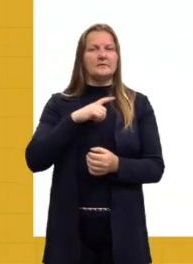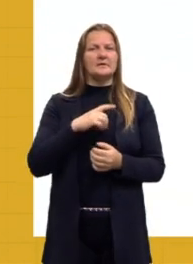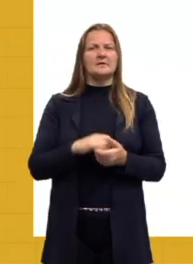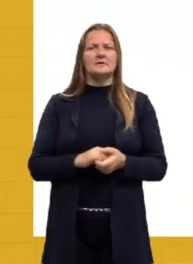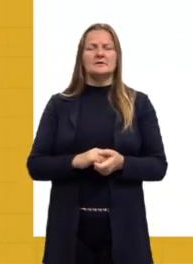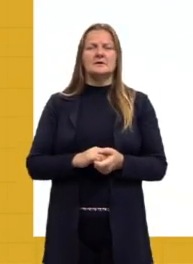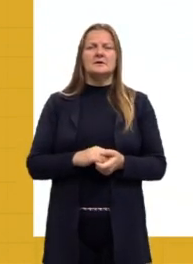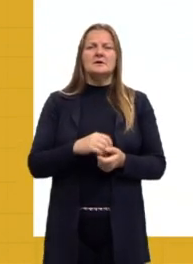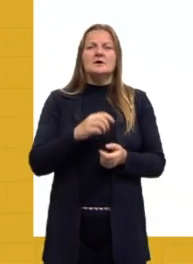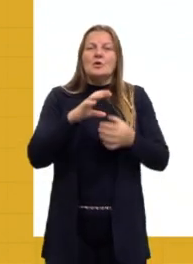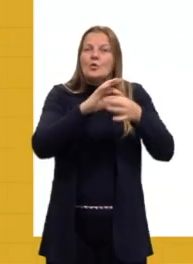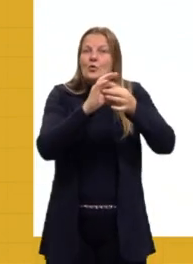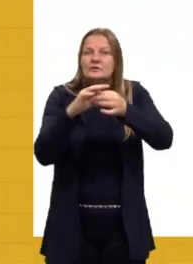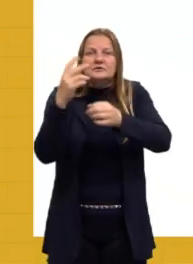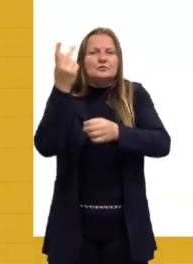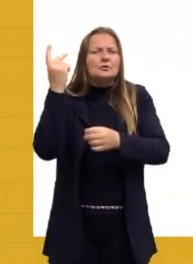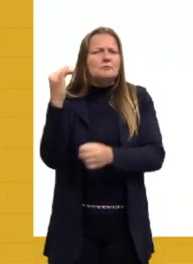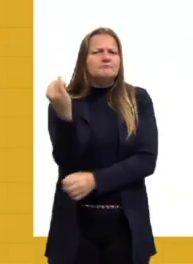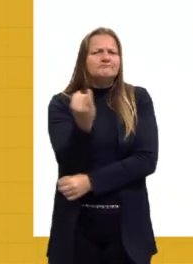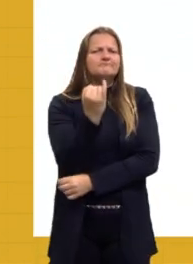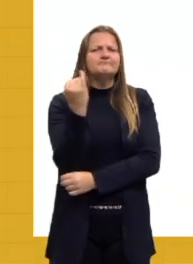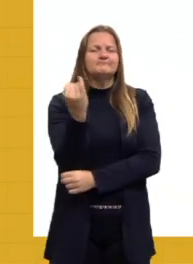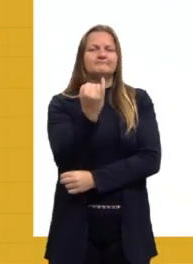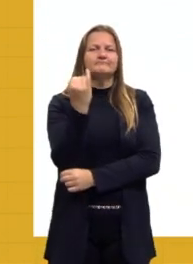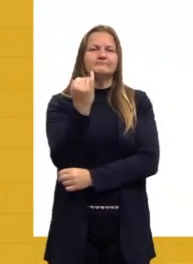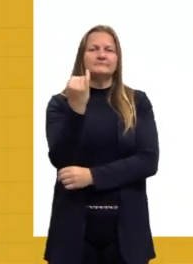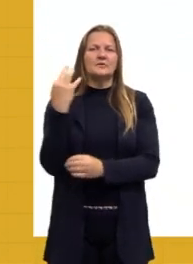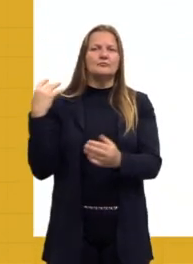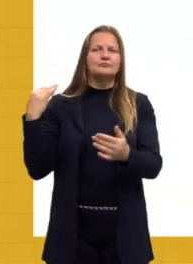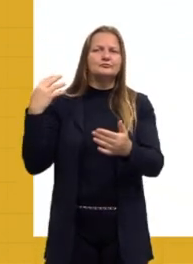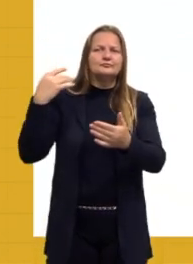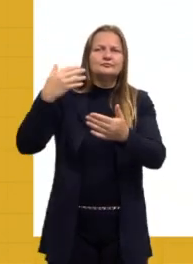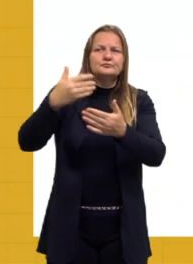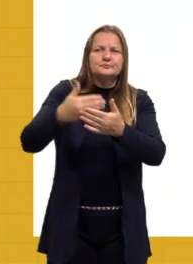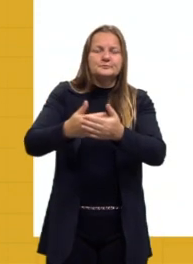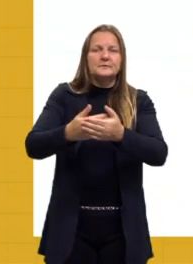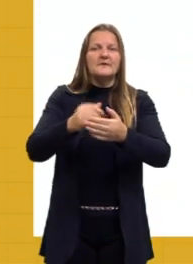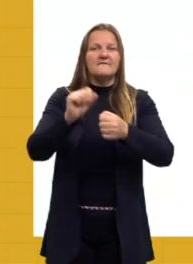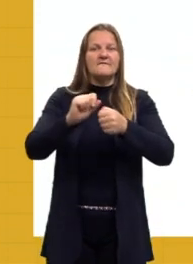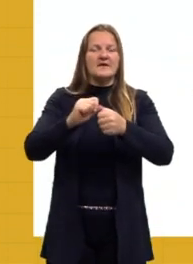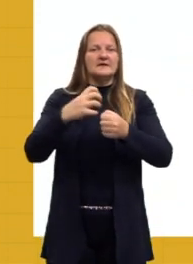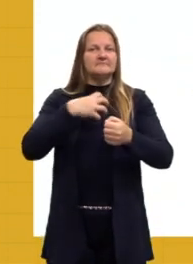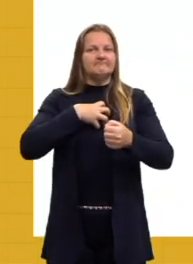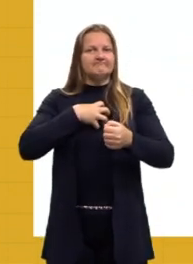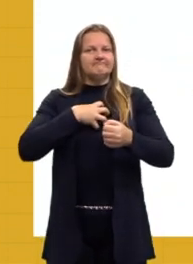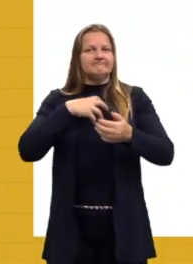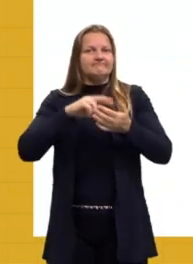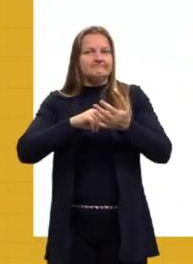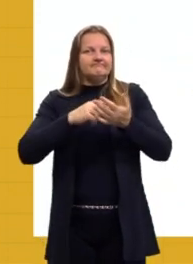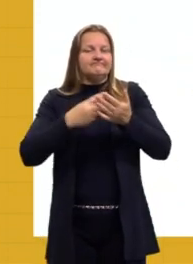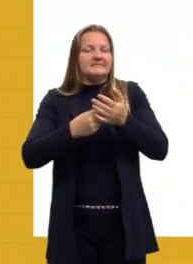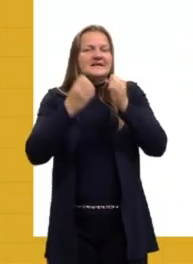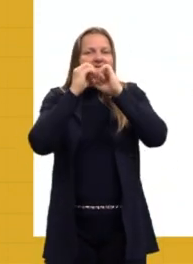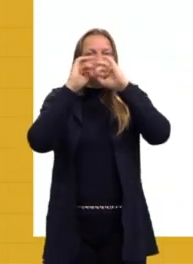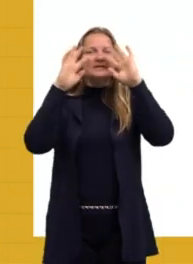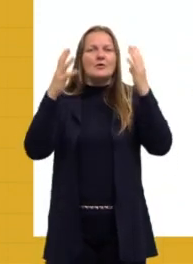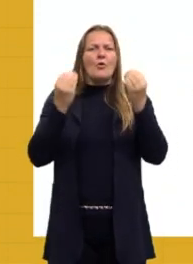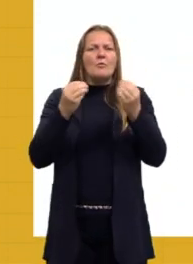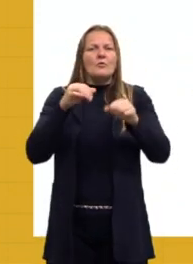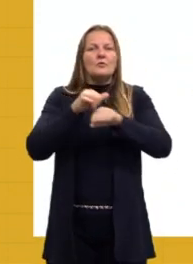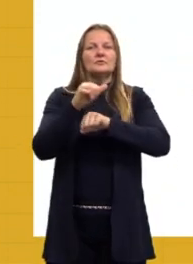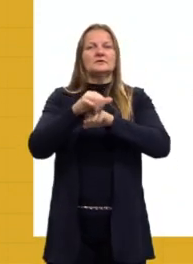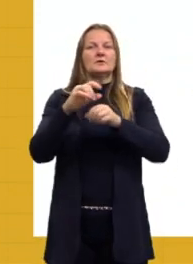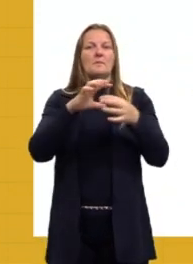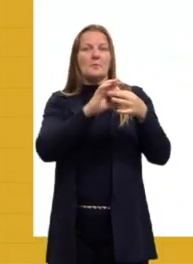como eu sempre digo para vocês, o contexto histórico é o quê? O contexto histórico é aquilo que faz a gente entender por que as coisas estão